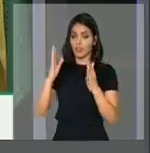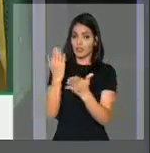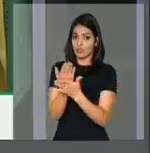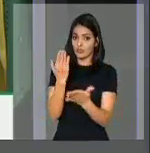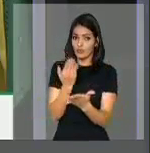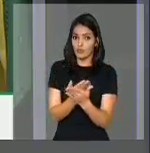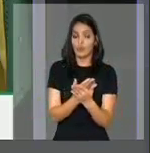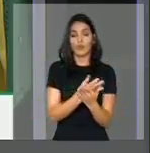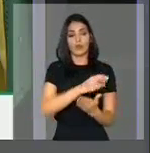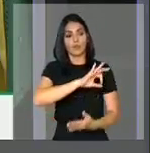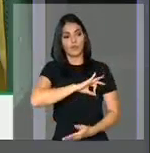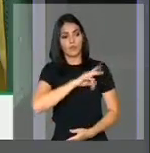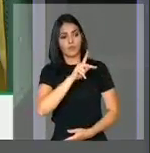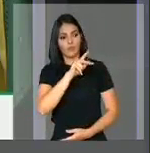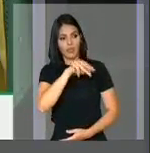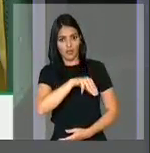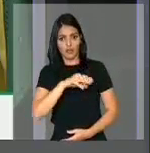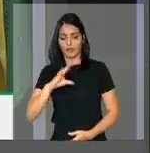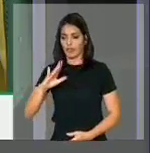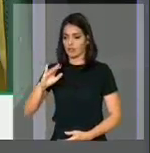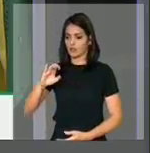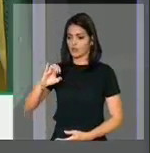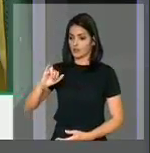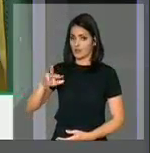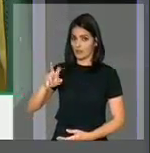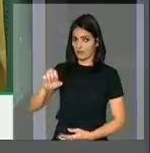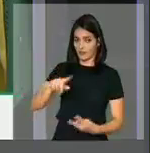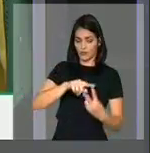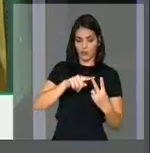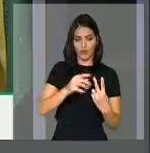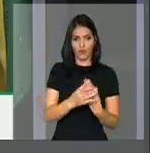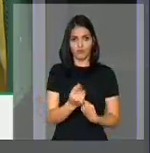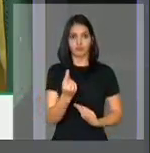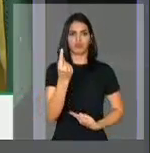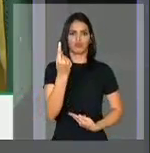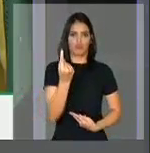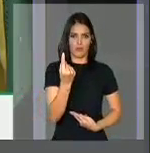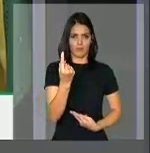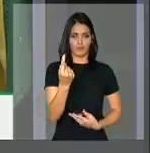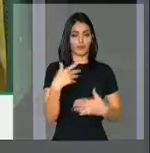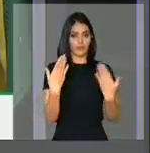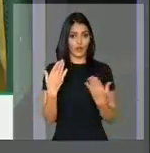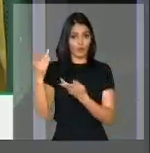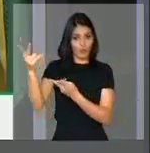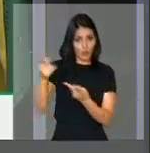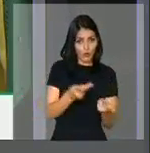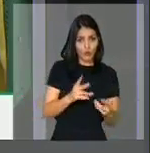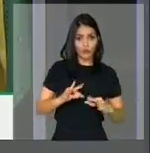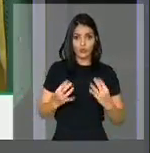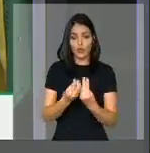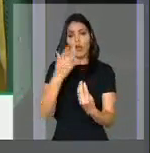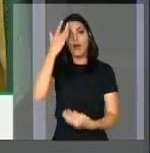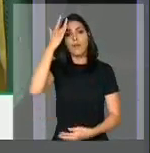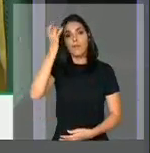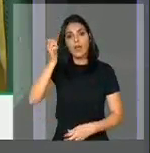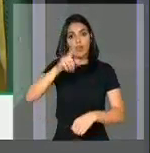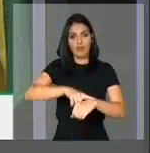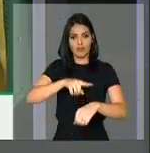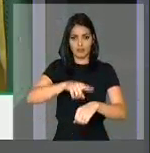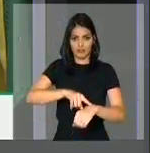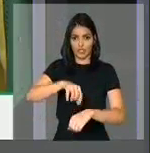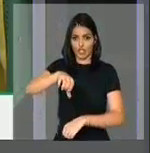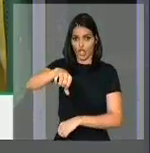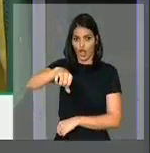Unificação das Polícias Civil e Militar. Então nós convidamos a todos amanhã, a partir